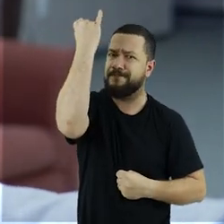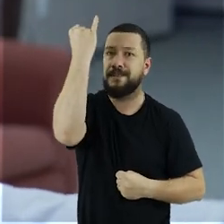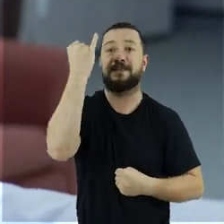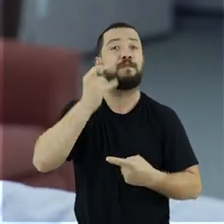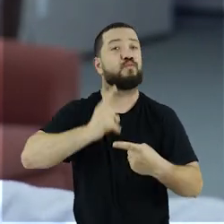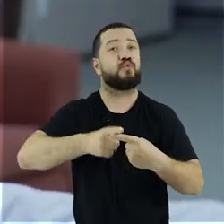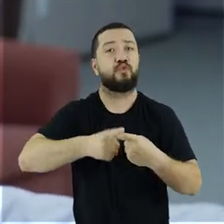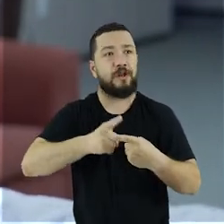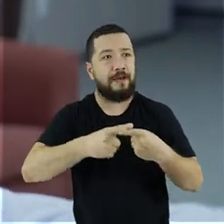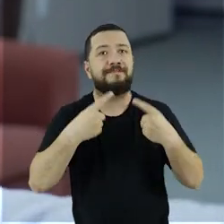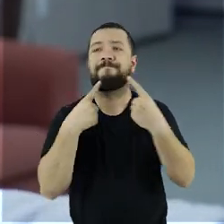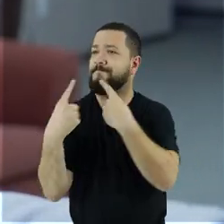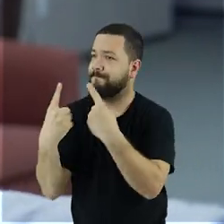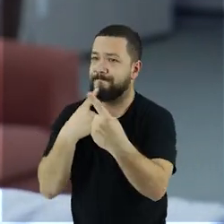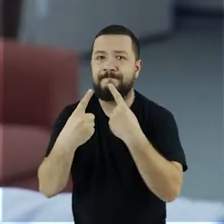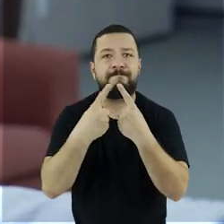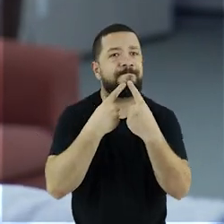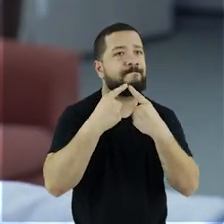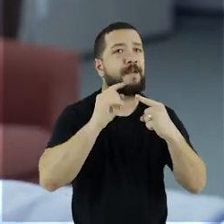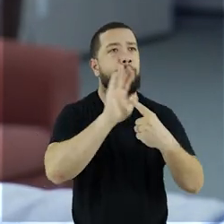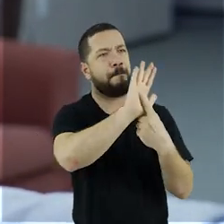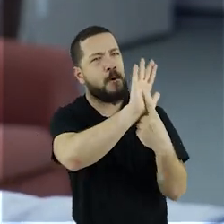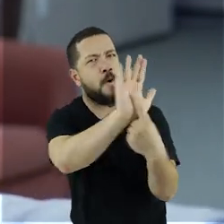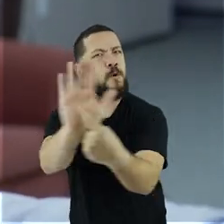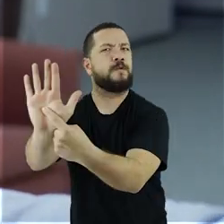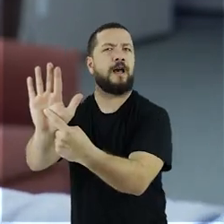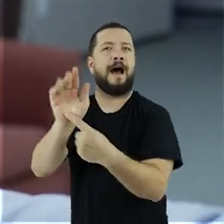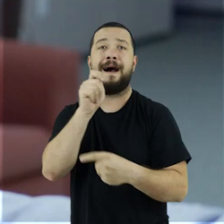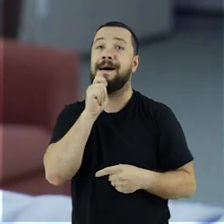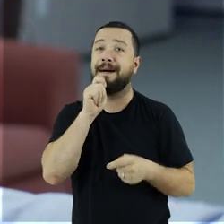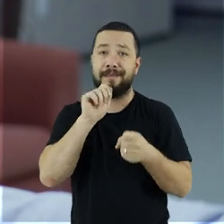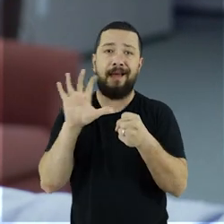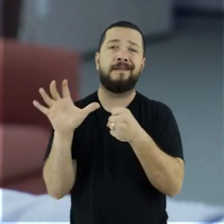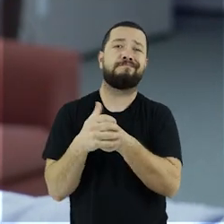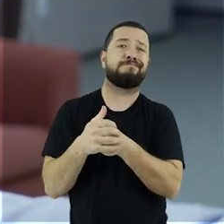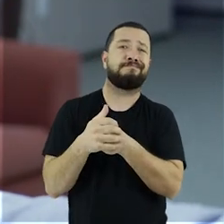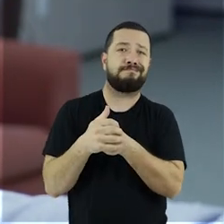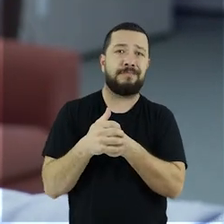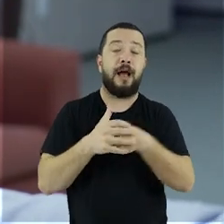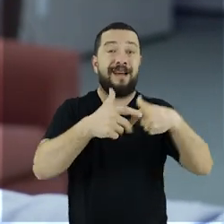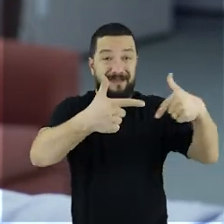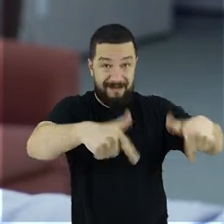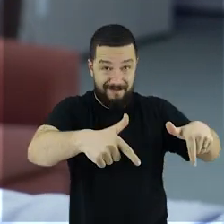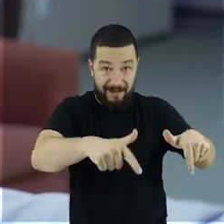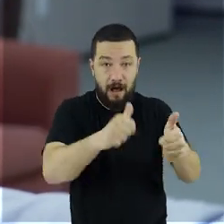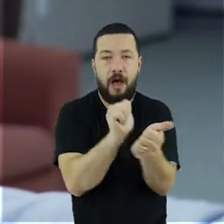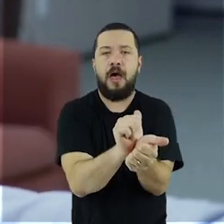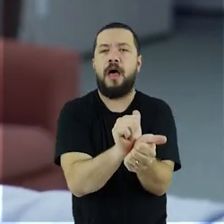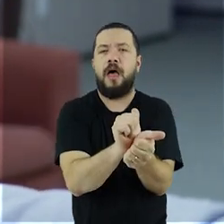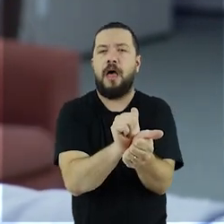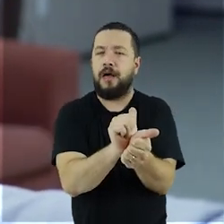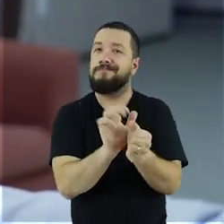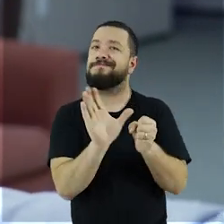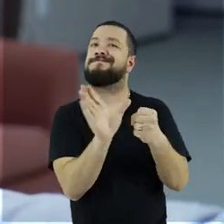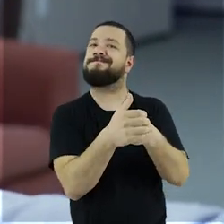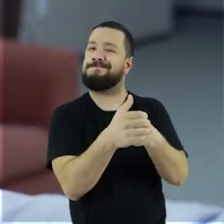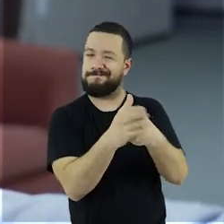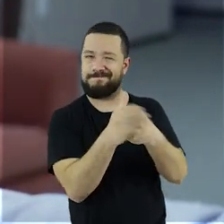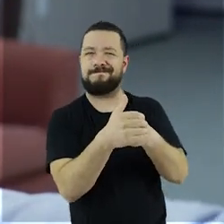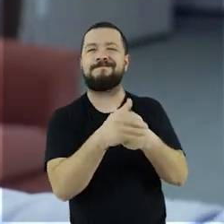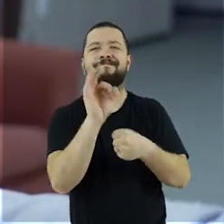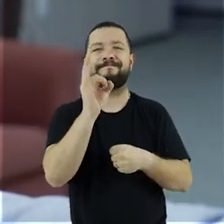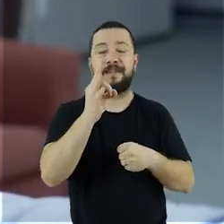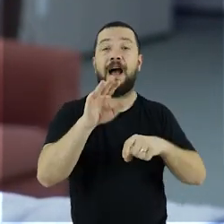trazer luzes sobre essa questão que é muito escondida. O trabalho escravo geralmente acontece no